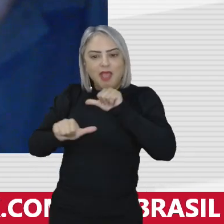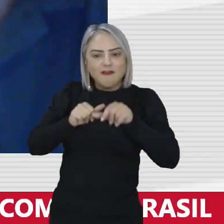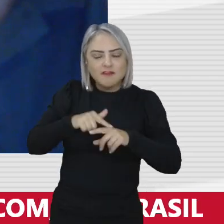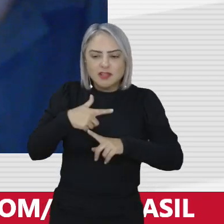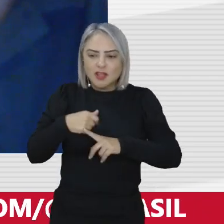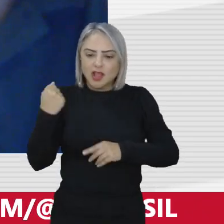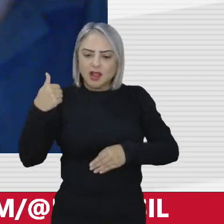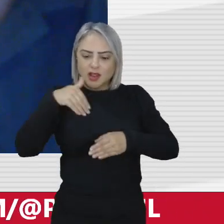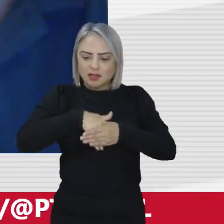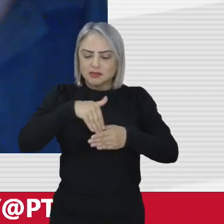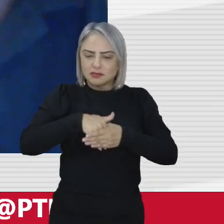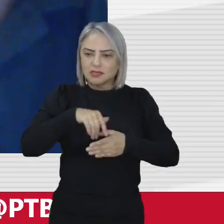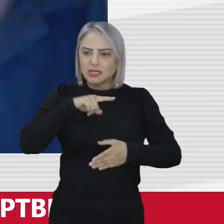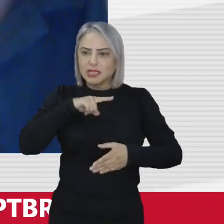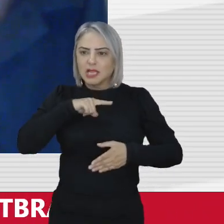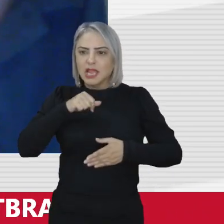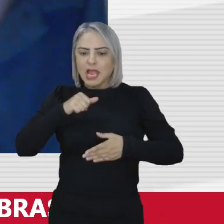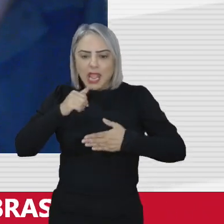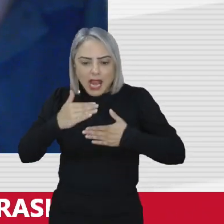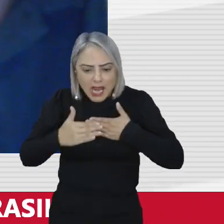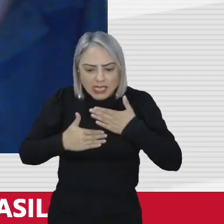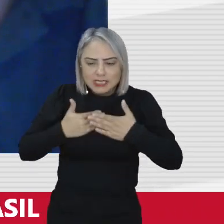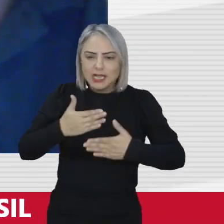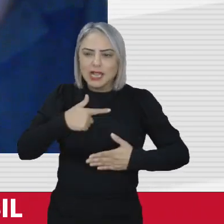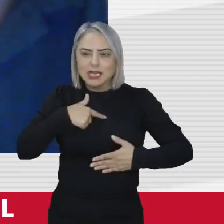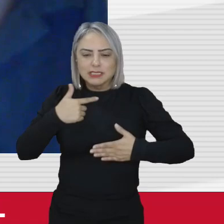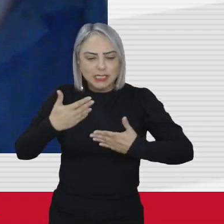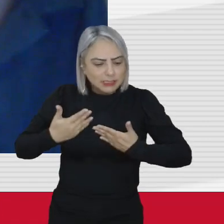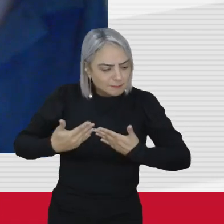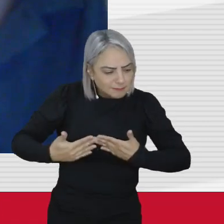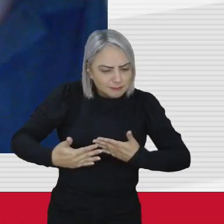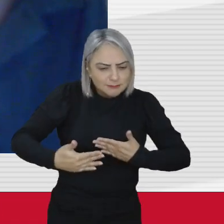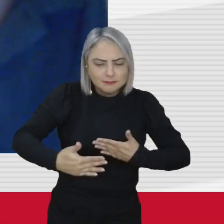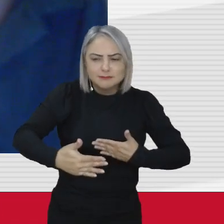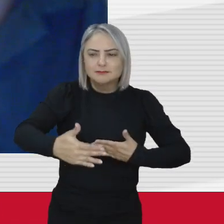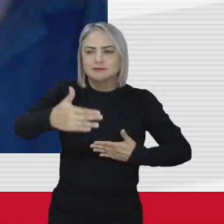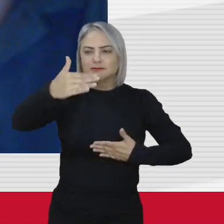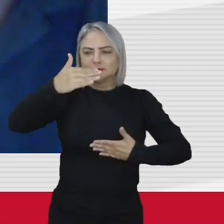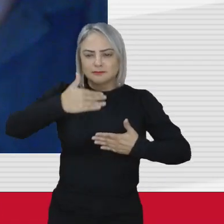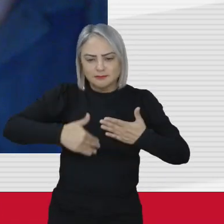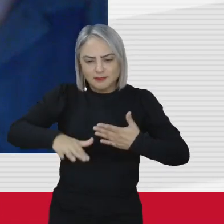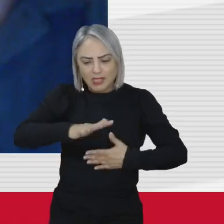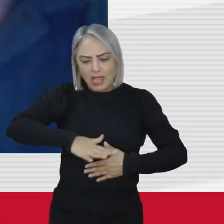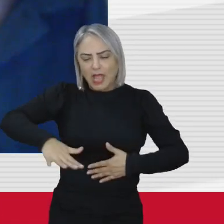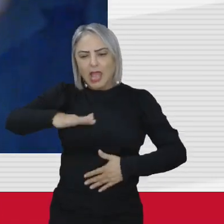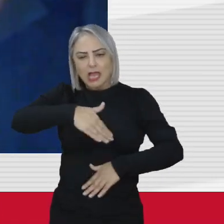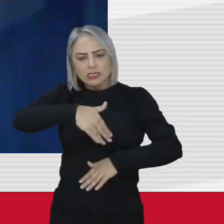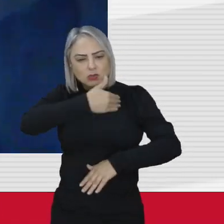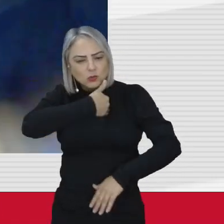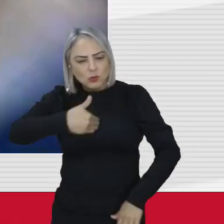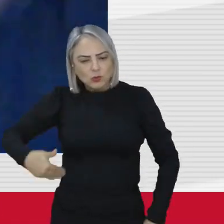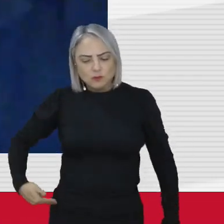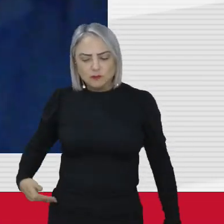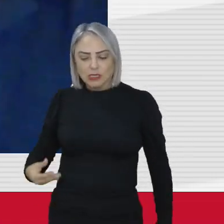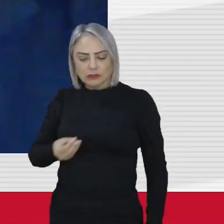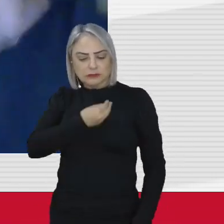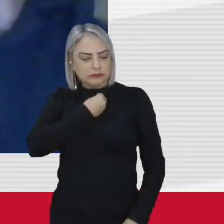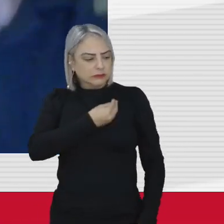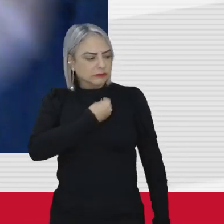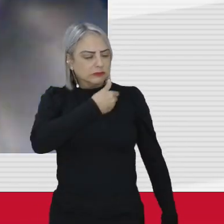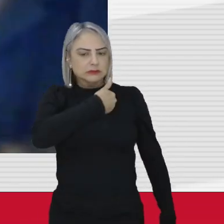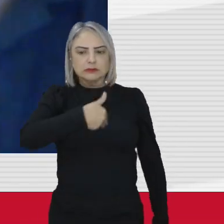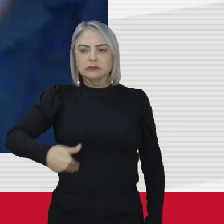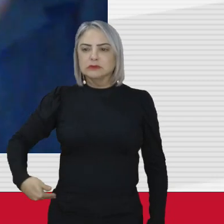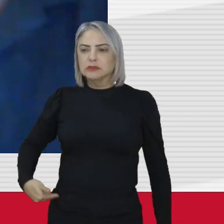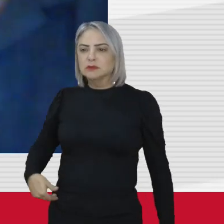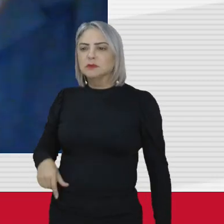realmente ela tem um eco ela guarda um embalo por várias áreas do estado da vida pública e